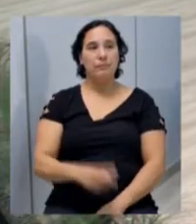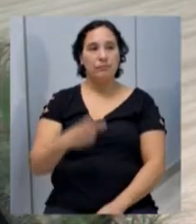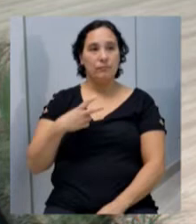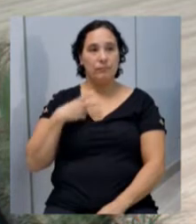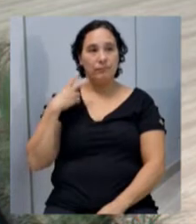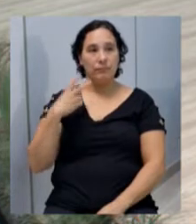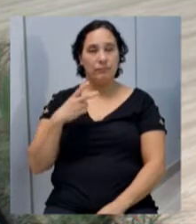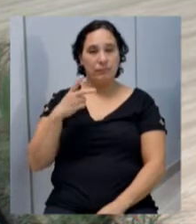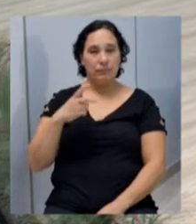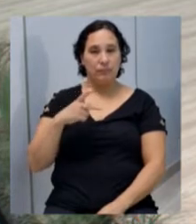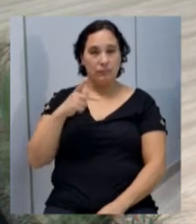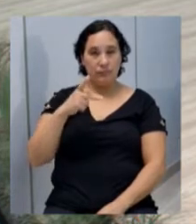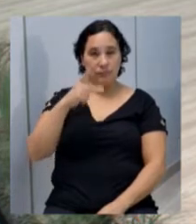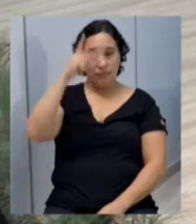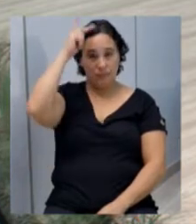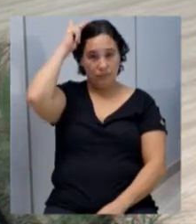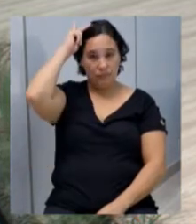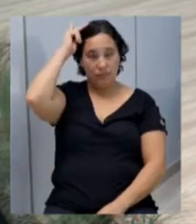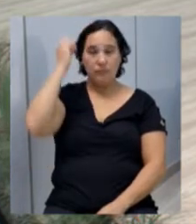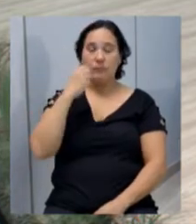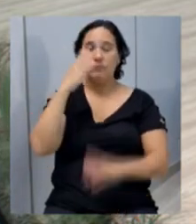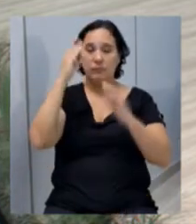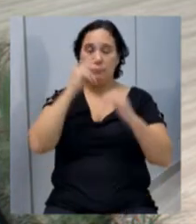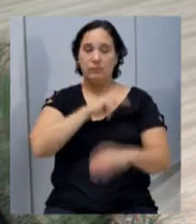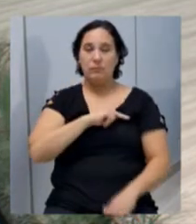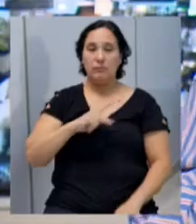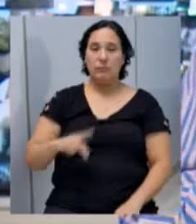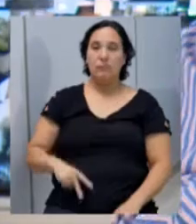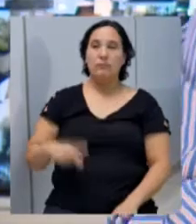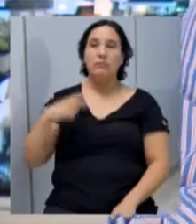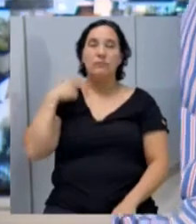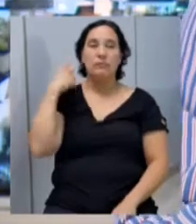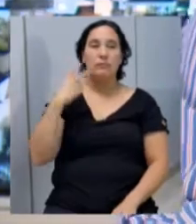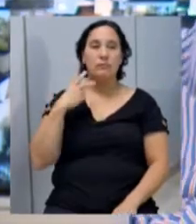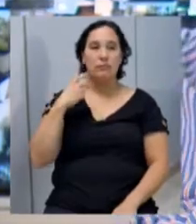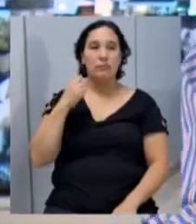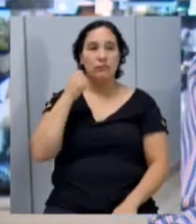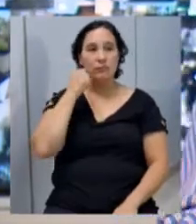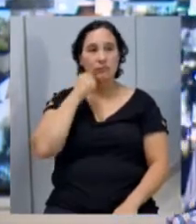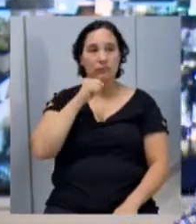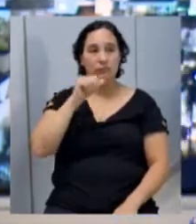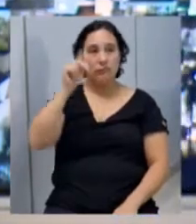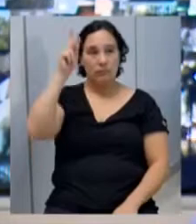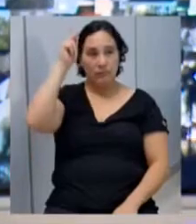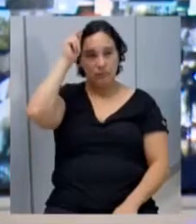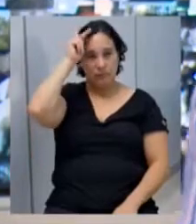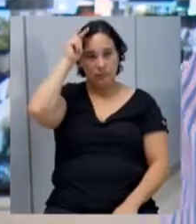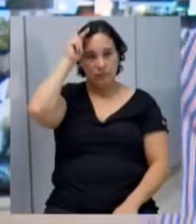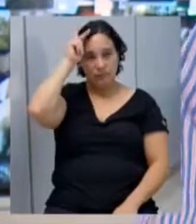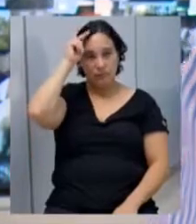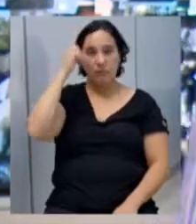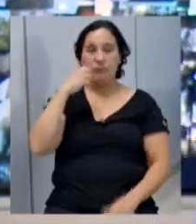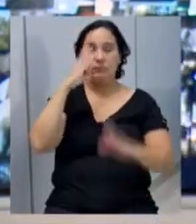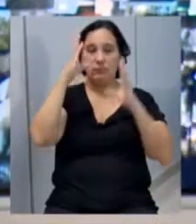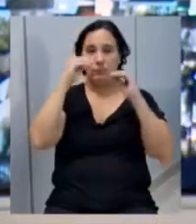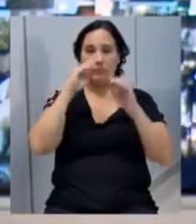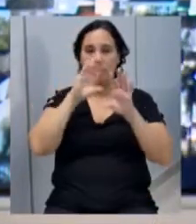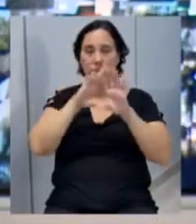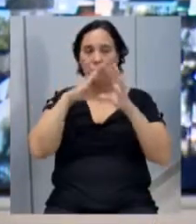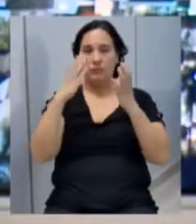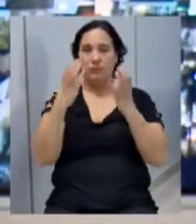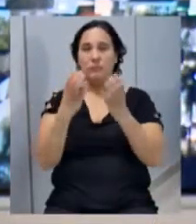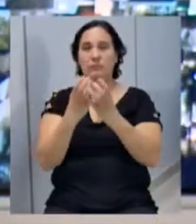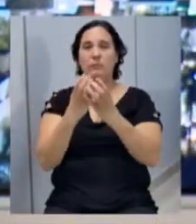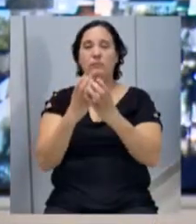Vereador Wilson Piccoli. Boa noite, senhor presidente, boa noite, senhores vereadores, senhora vereadora Cátia, boa noite a toda a comunidade que nos